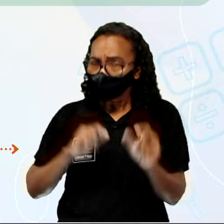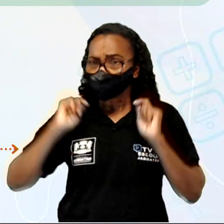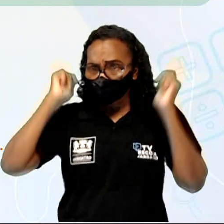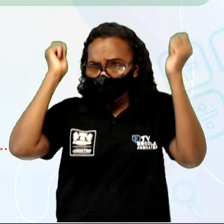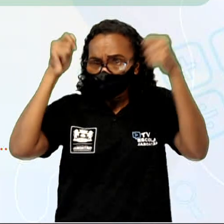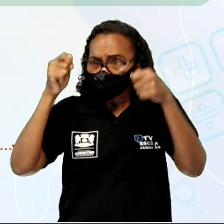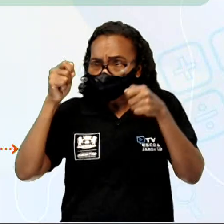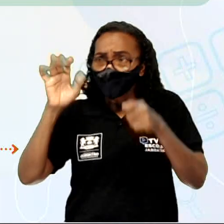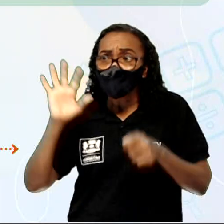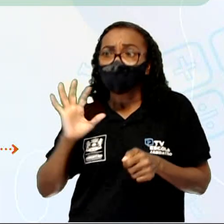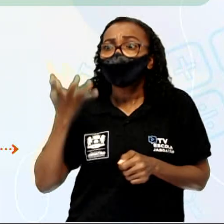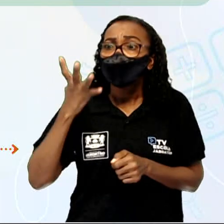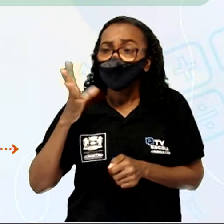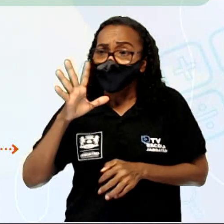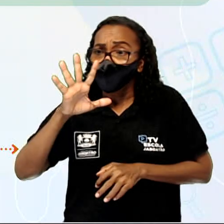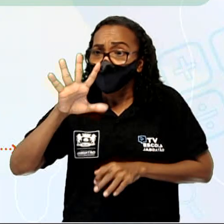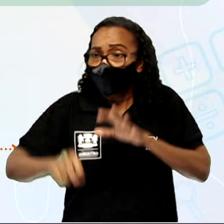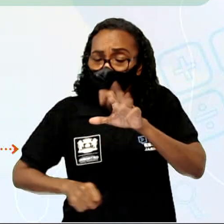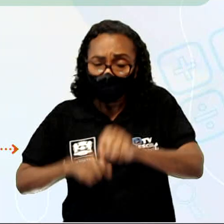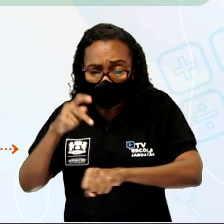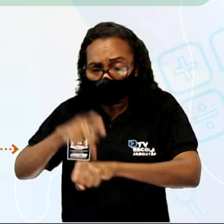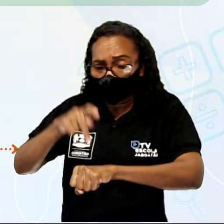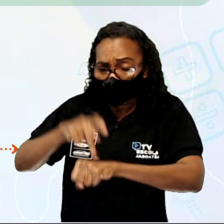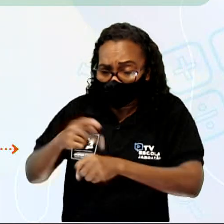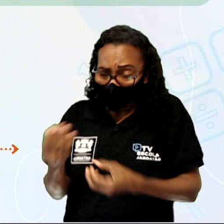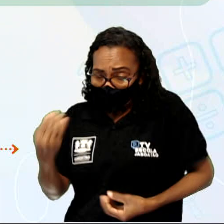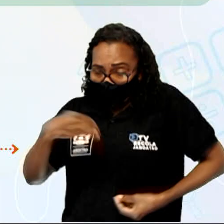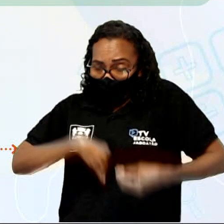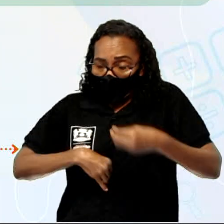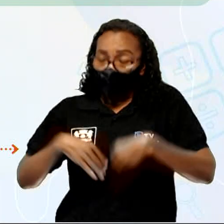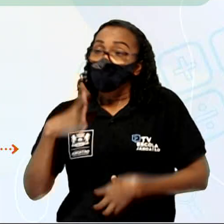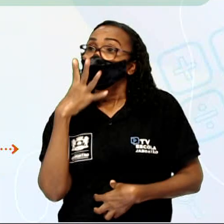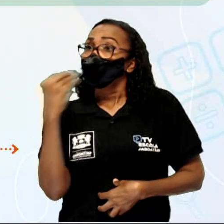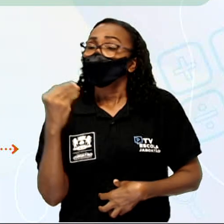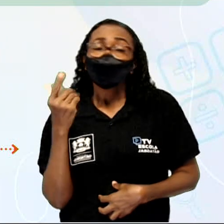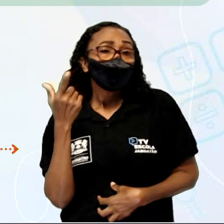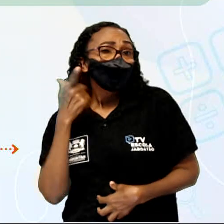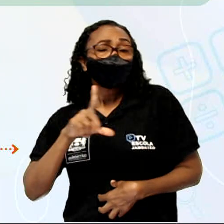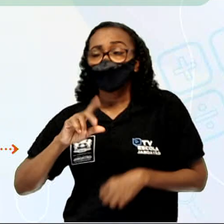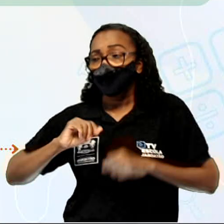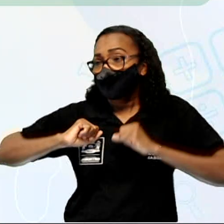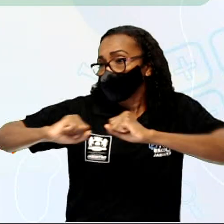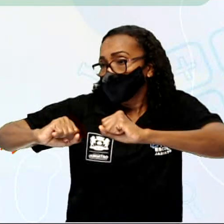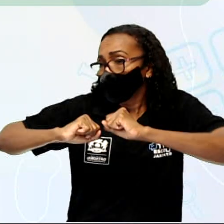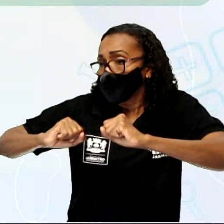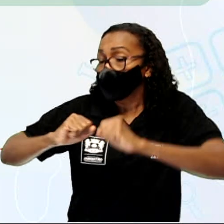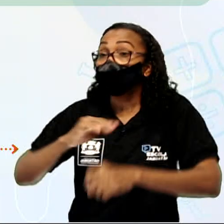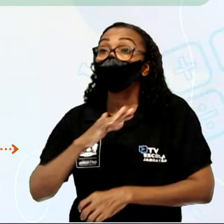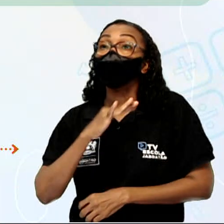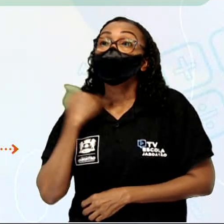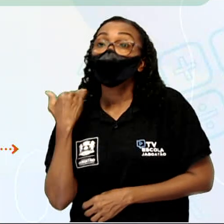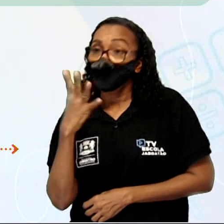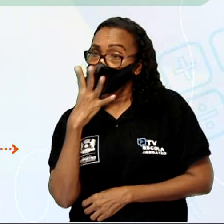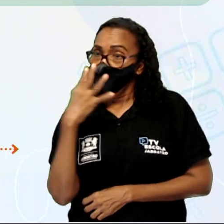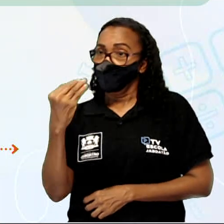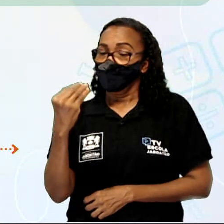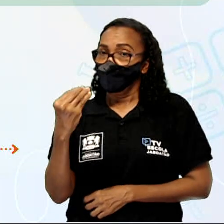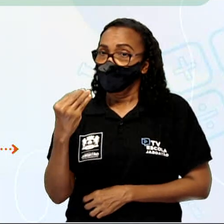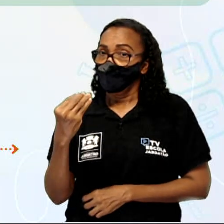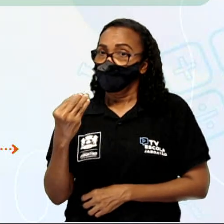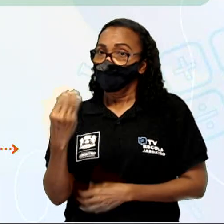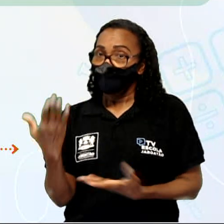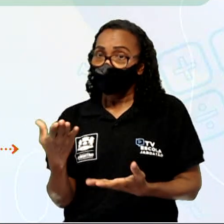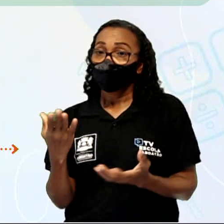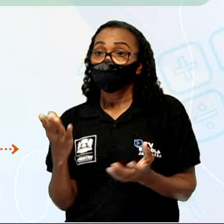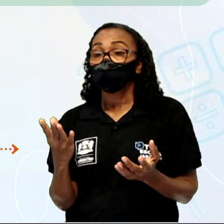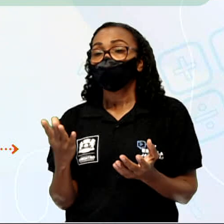grandes, ela enche a barriga do lobo. E o lobo não consegue, assim, sair correndo. O lobo morre, não é? Então, a situação